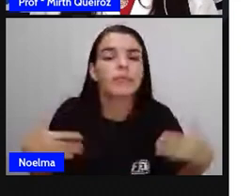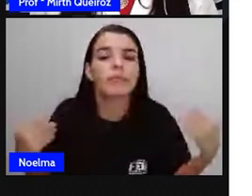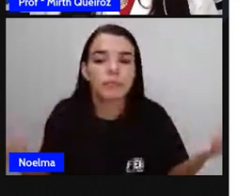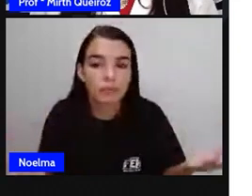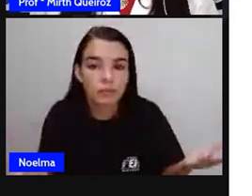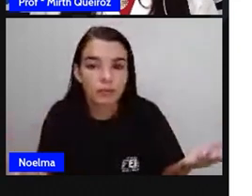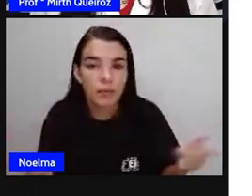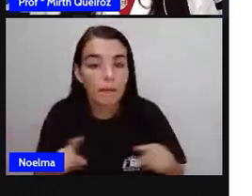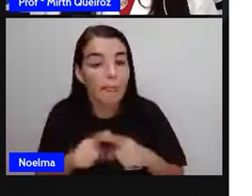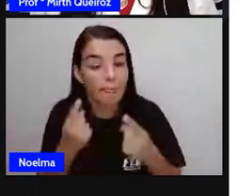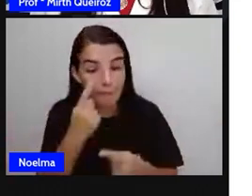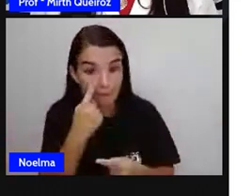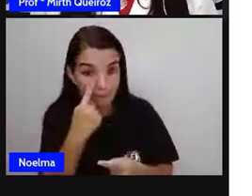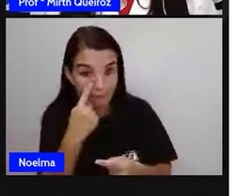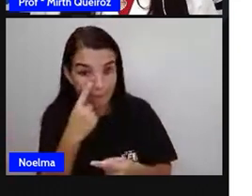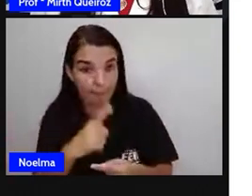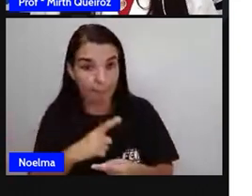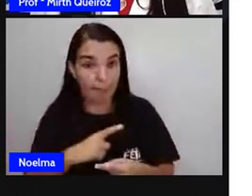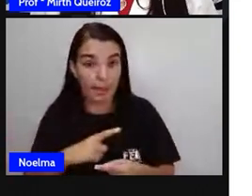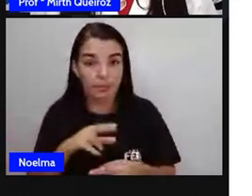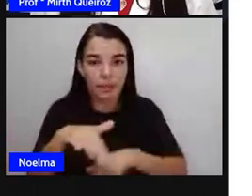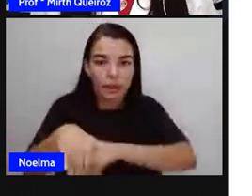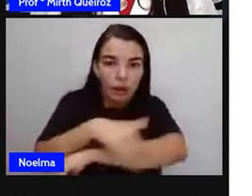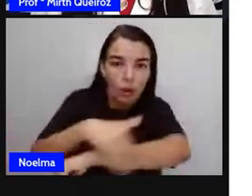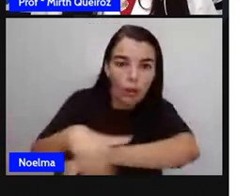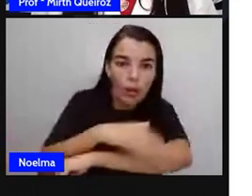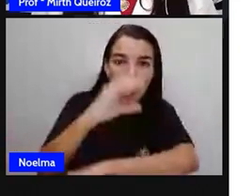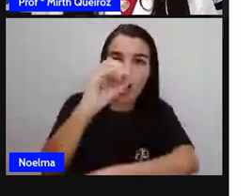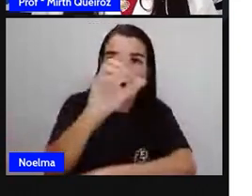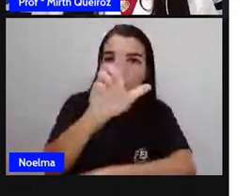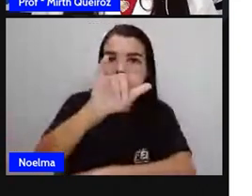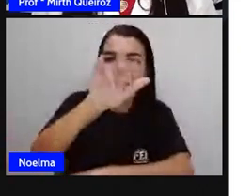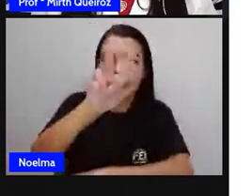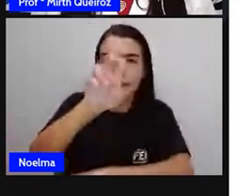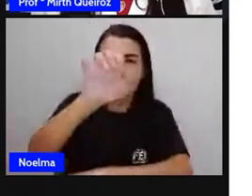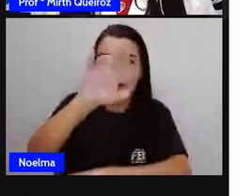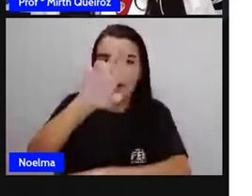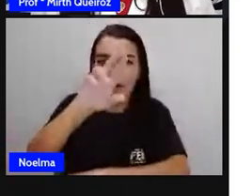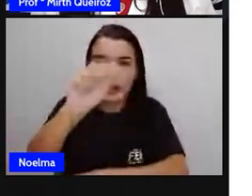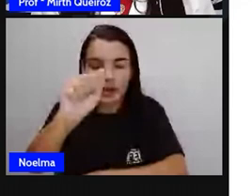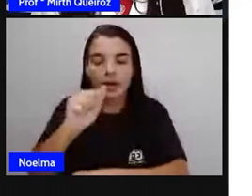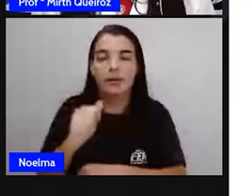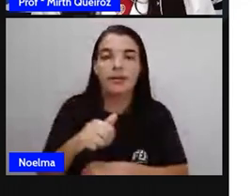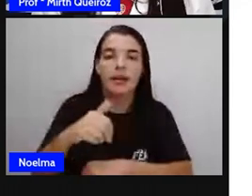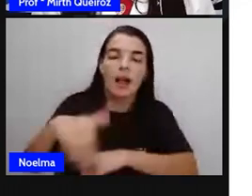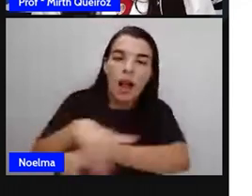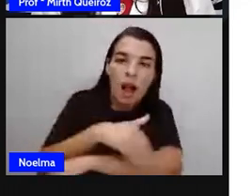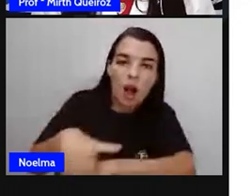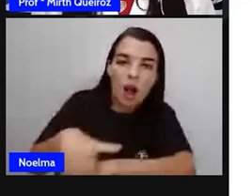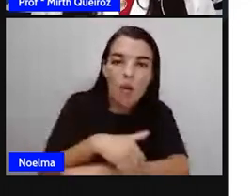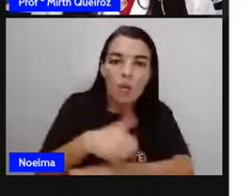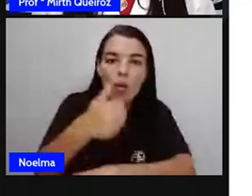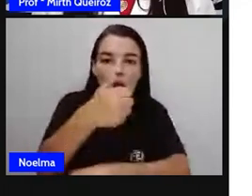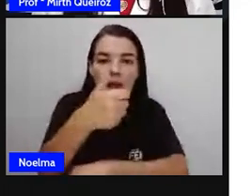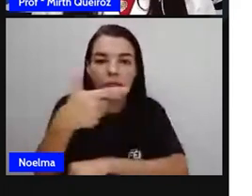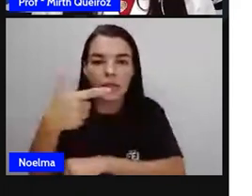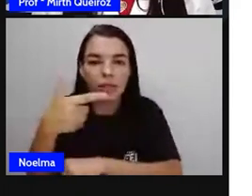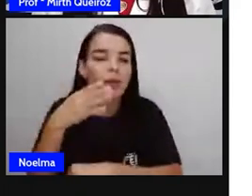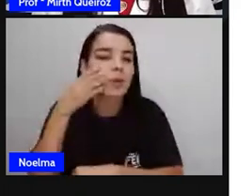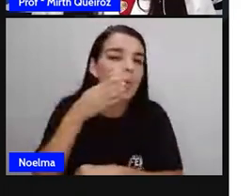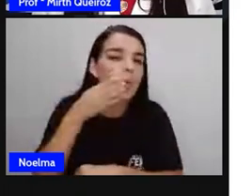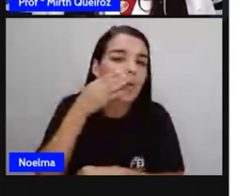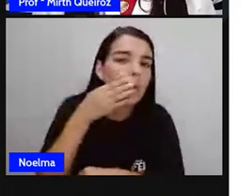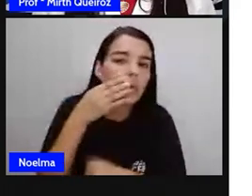Aqui nós temos a Rua das Oliveiras, a Rua da Magia, a Rua Salgada, a Rua Doce, a Rua do